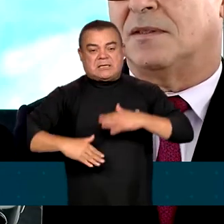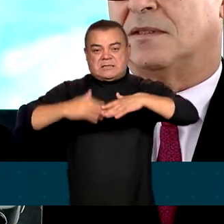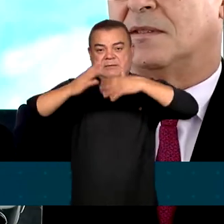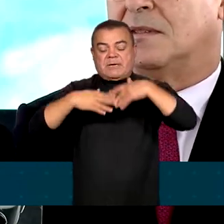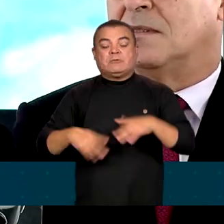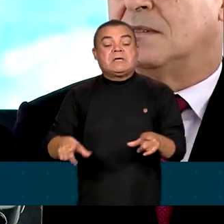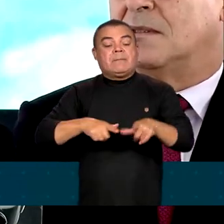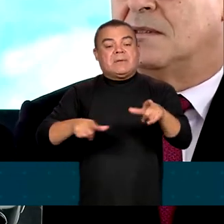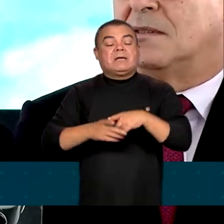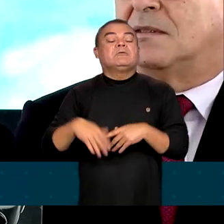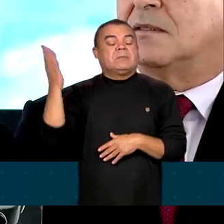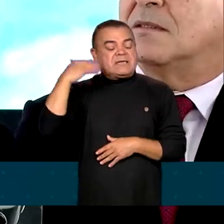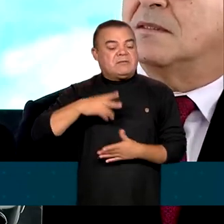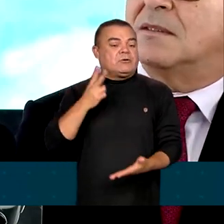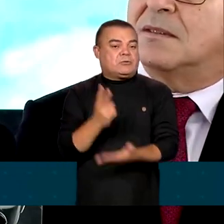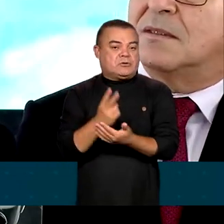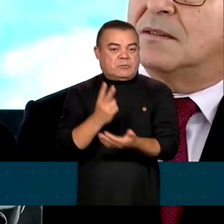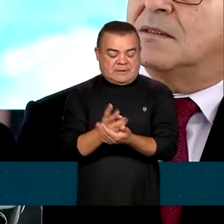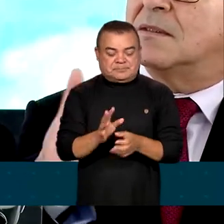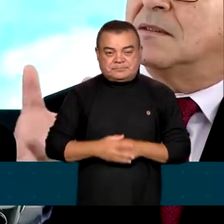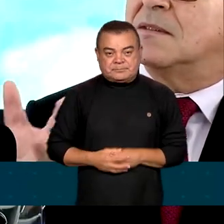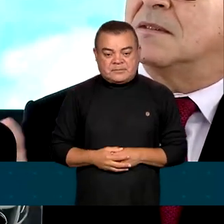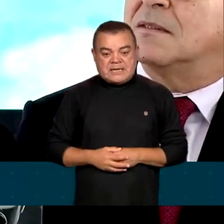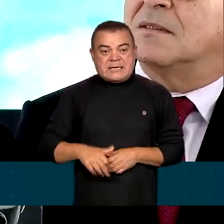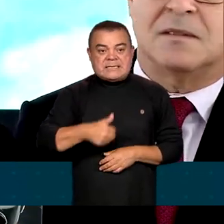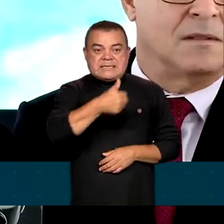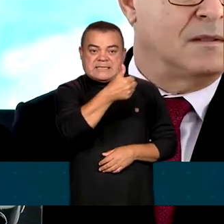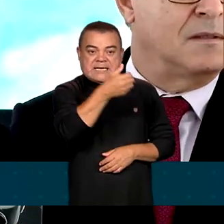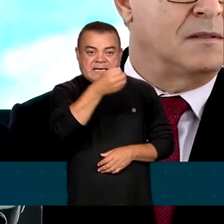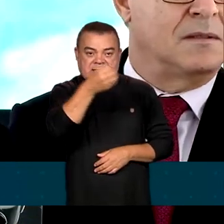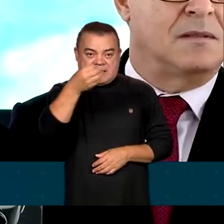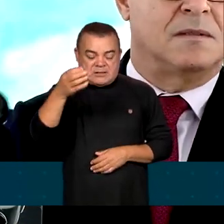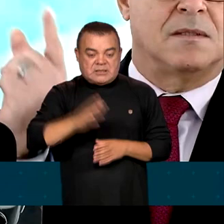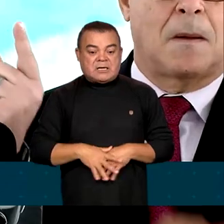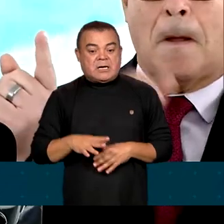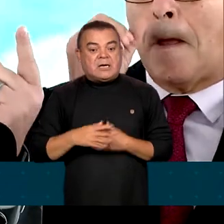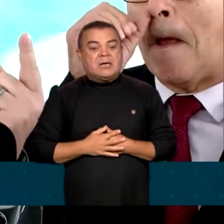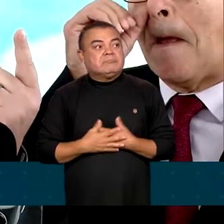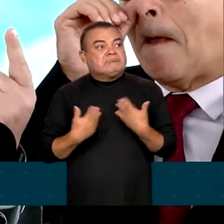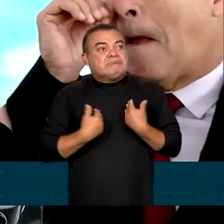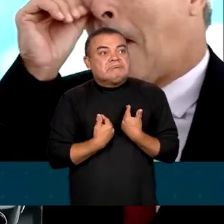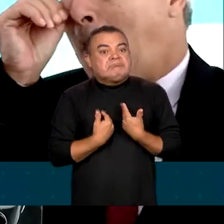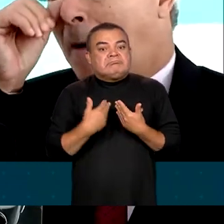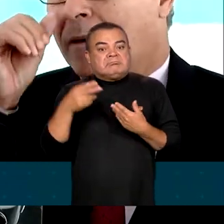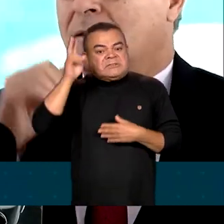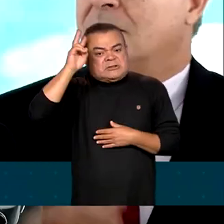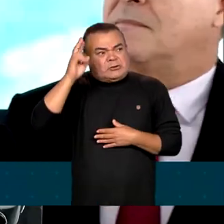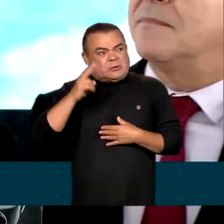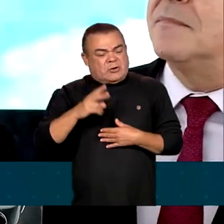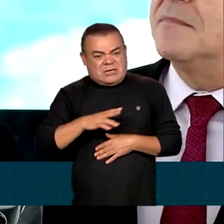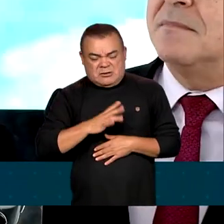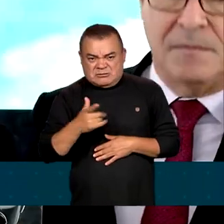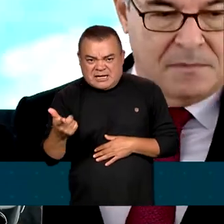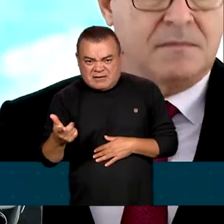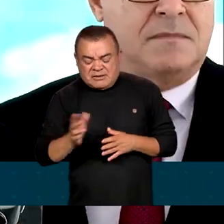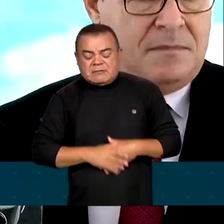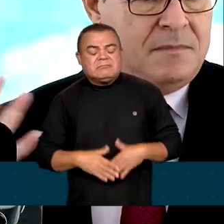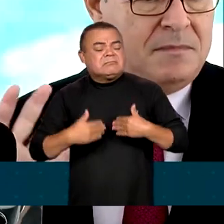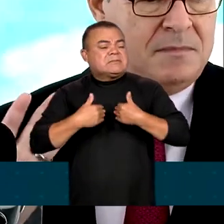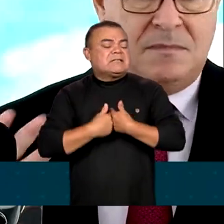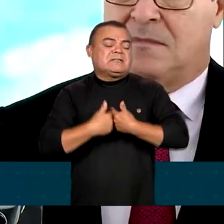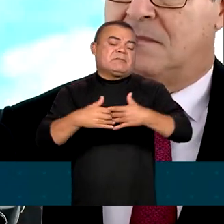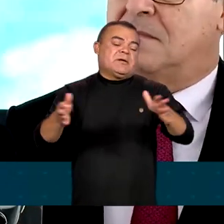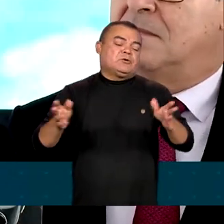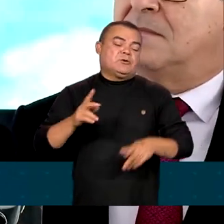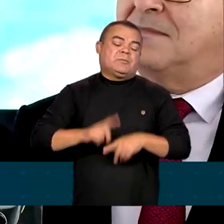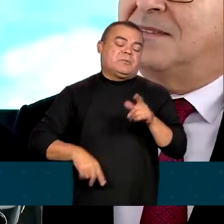Brasil vai crescer, o Brasil vai dar certo. Em 100 dias nos tem da história tantas aberturas de mercados para produtos brasileiros.